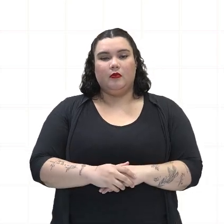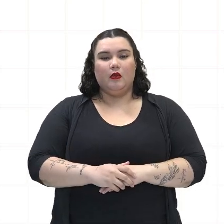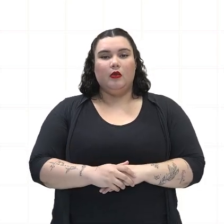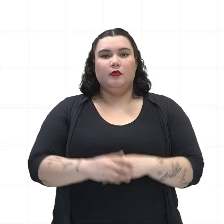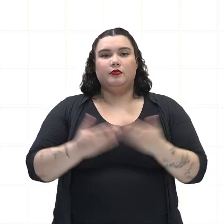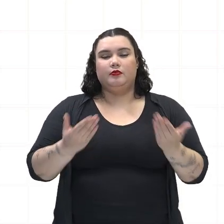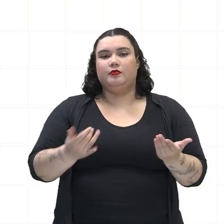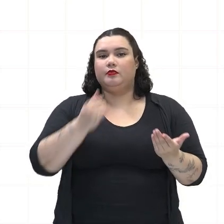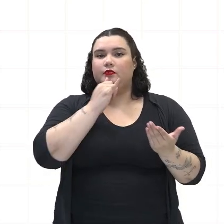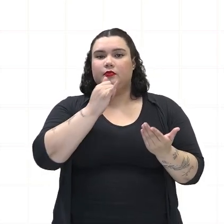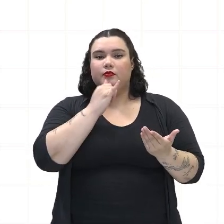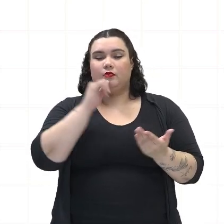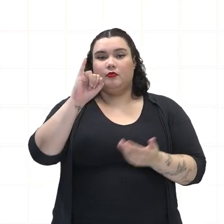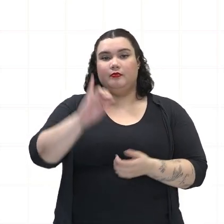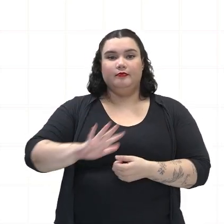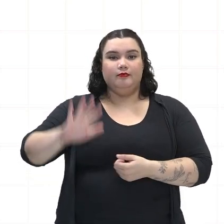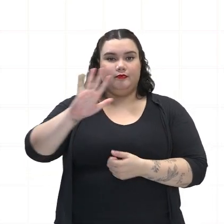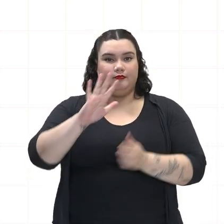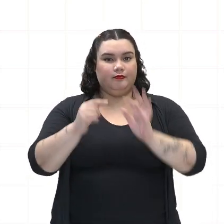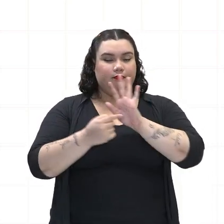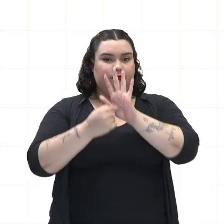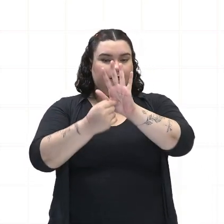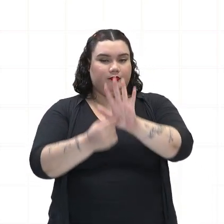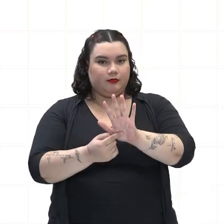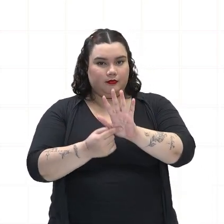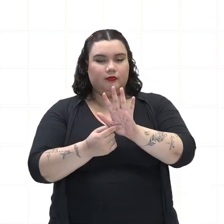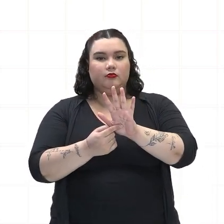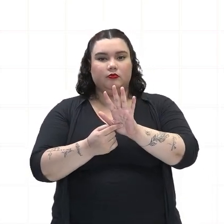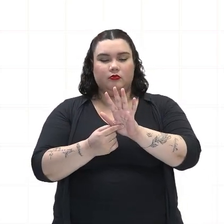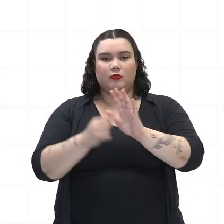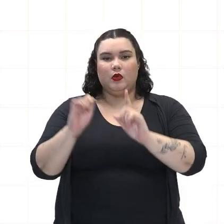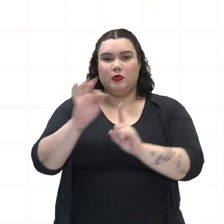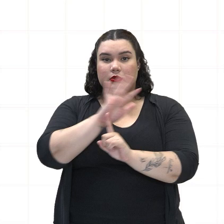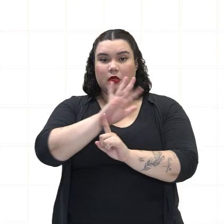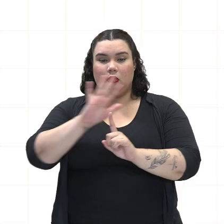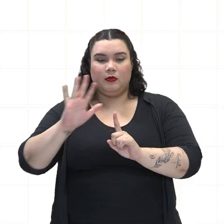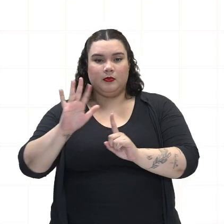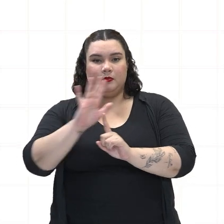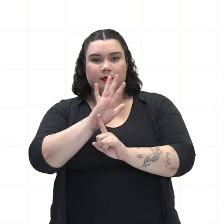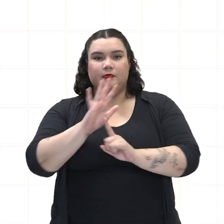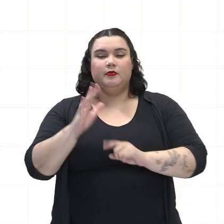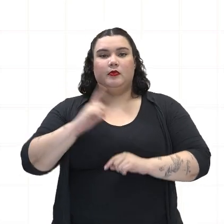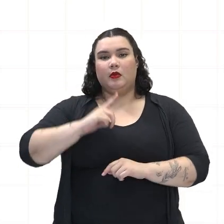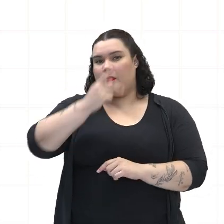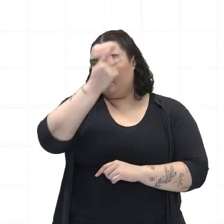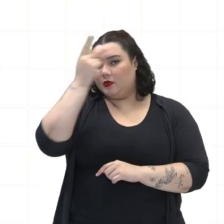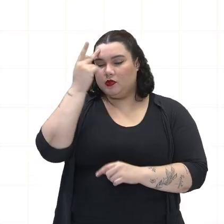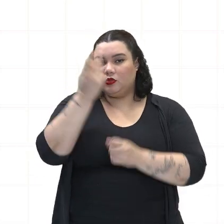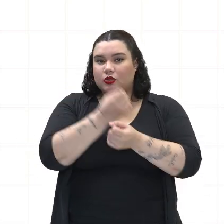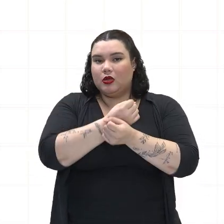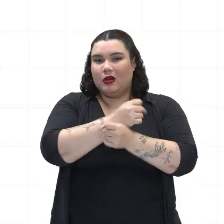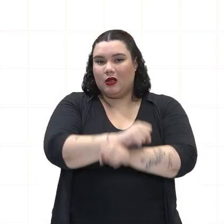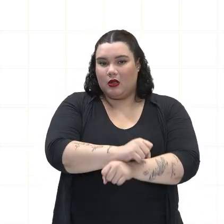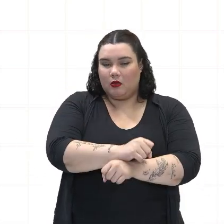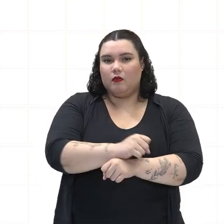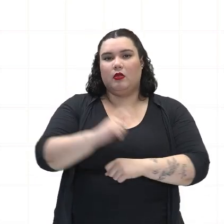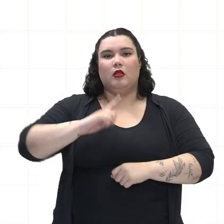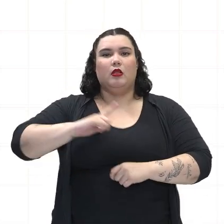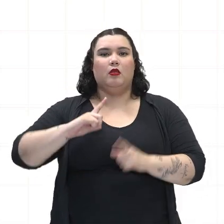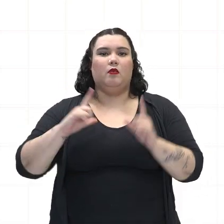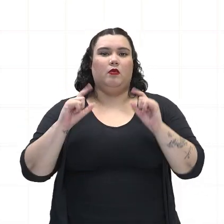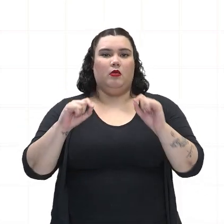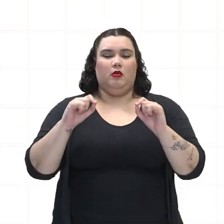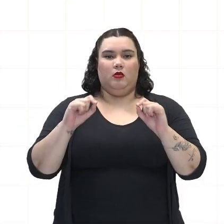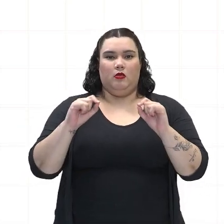por exemplo, aqui na nossa imagem, aqui no nosso cenário, nós temos a presença de pessoas escravizadas nesse momento que faziam